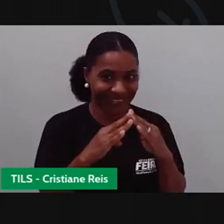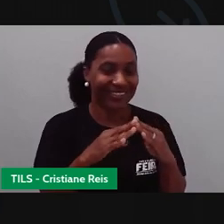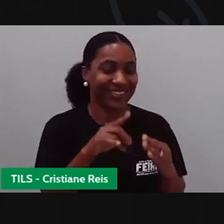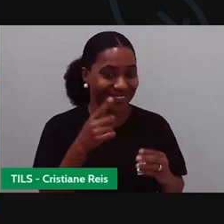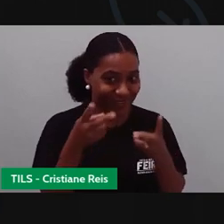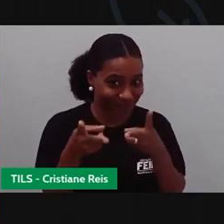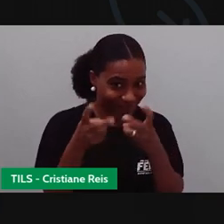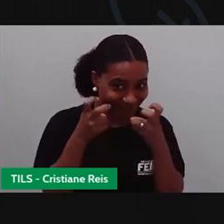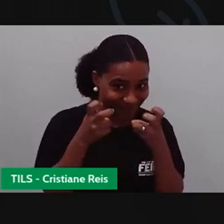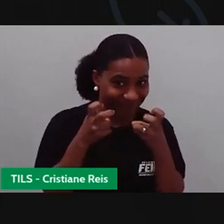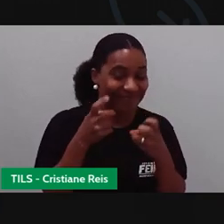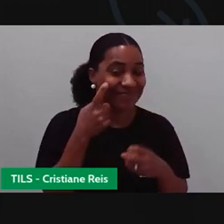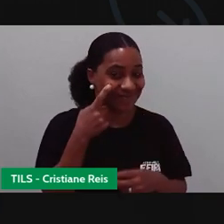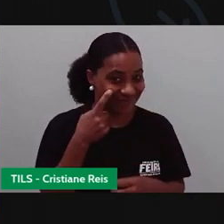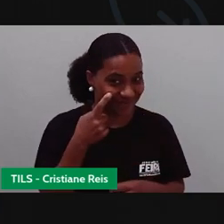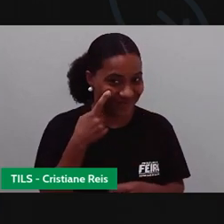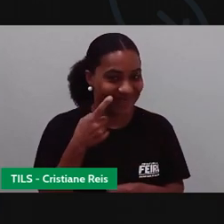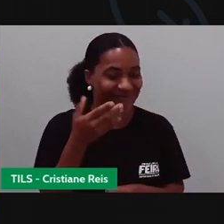aprendendo.